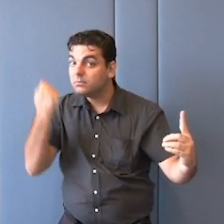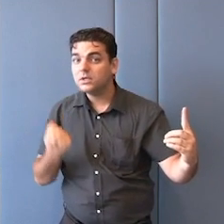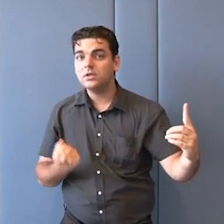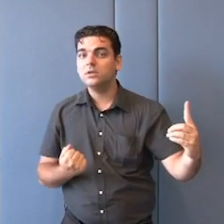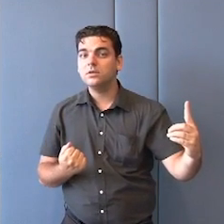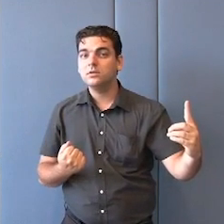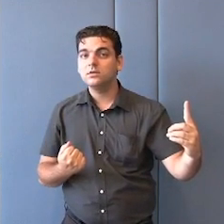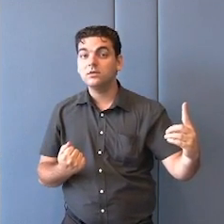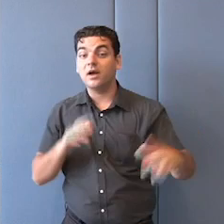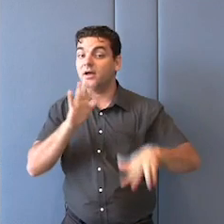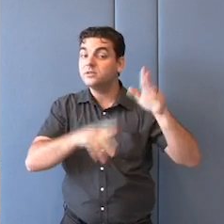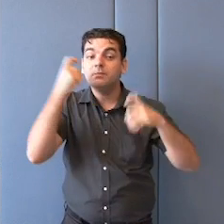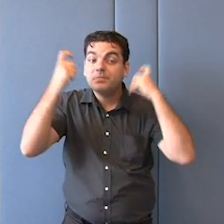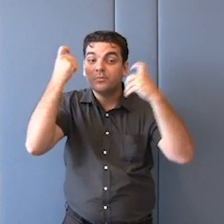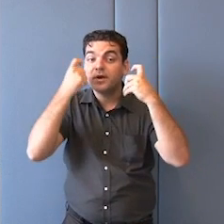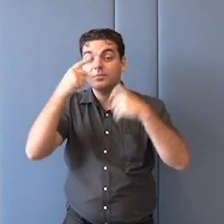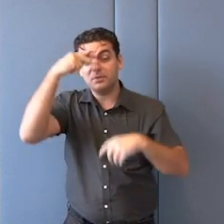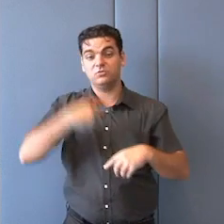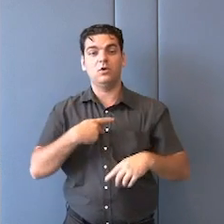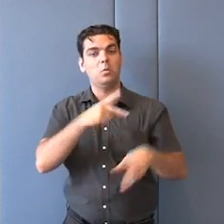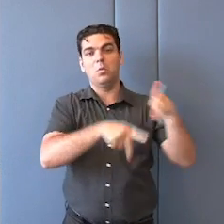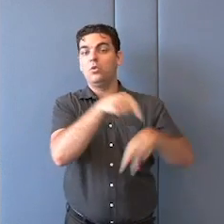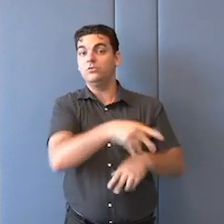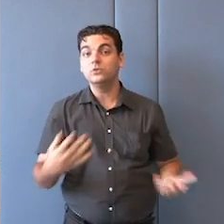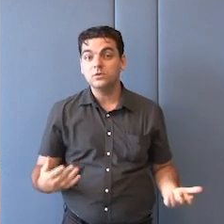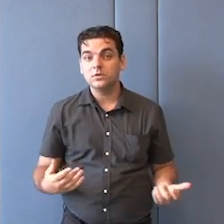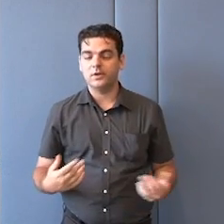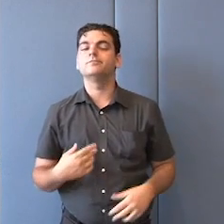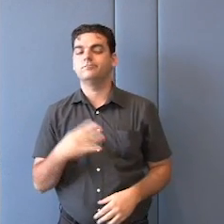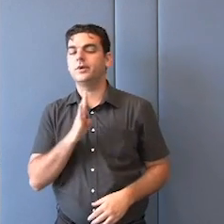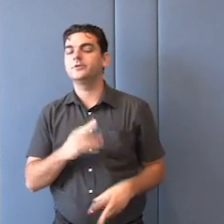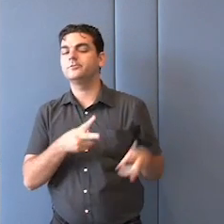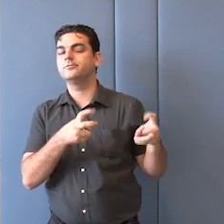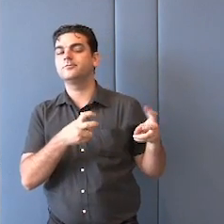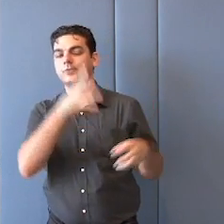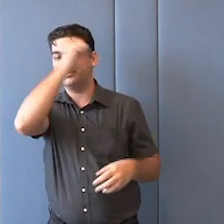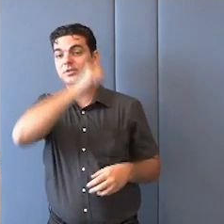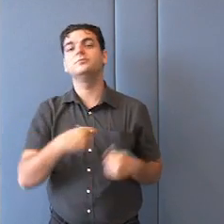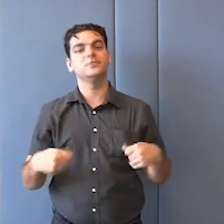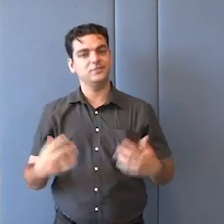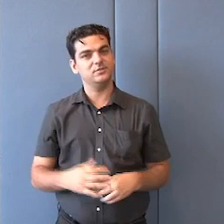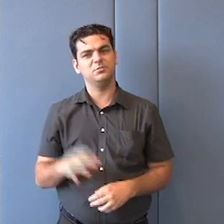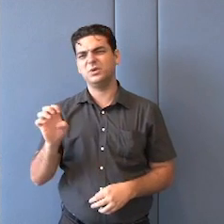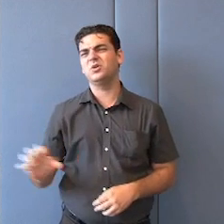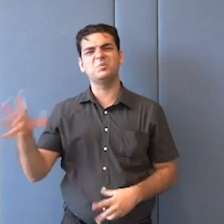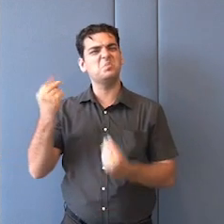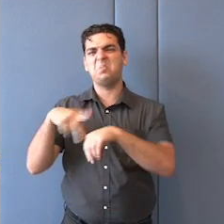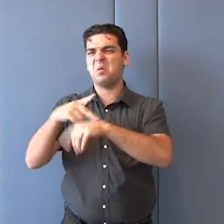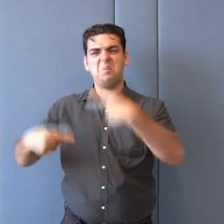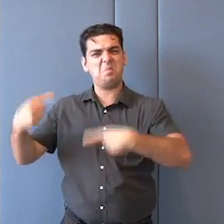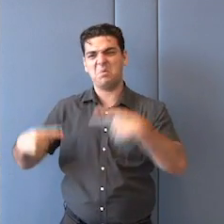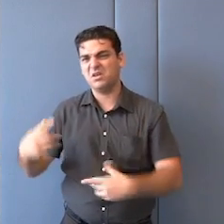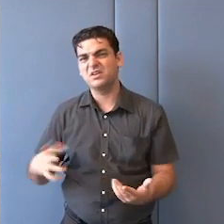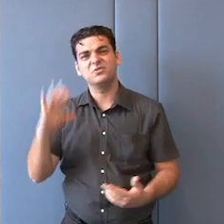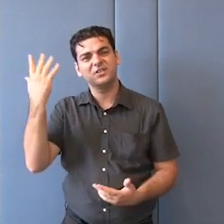acontecido. Qualquer movimento que fala um pouco de povo, de nação, na Europa, é imediatamente, no mundo também, mas na Europa isso é muito claro,